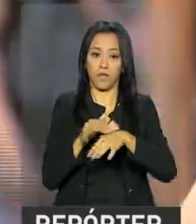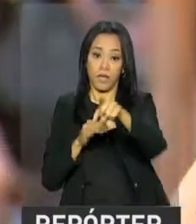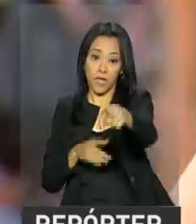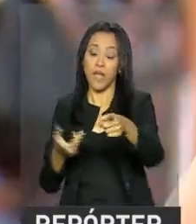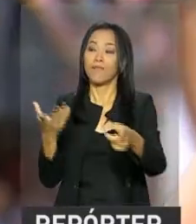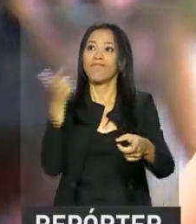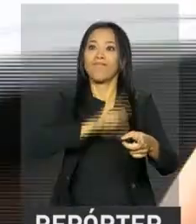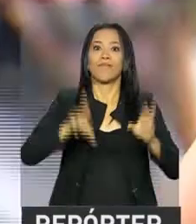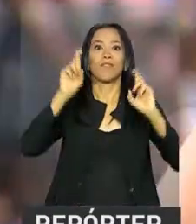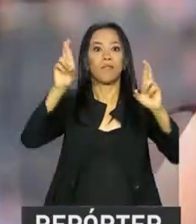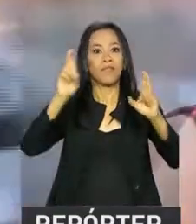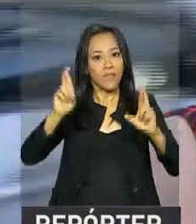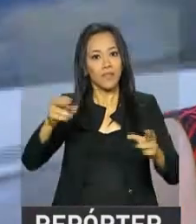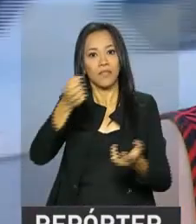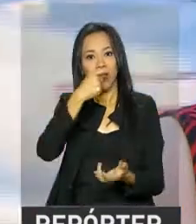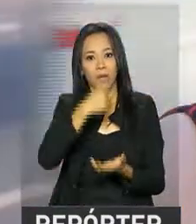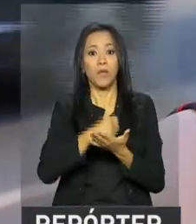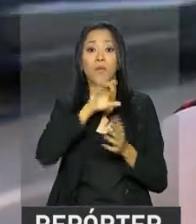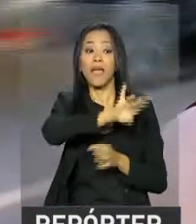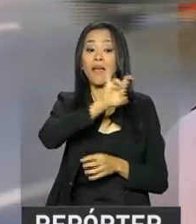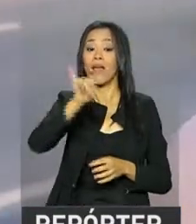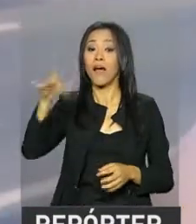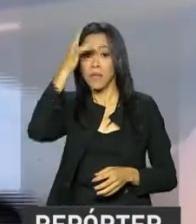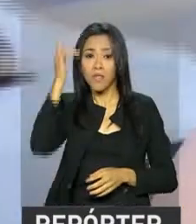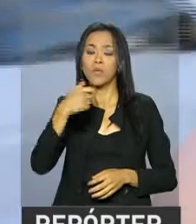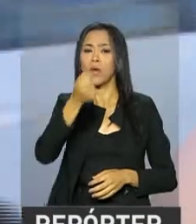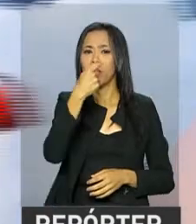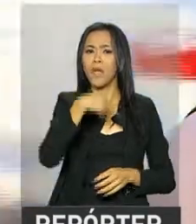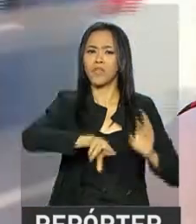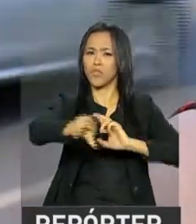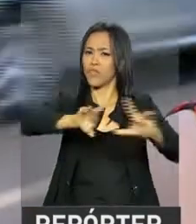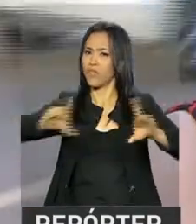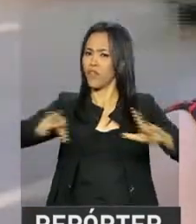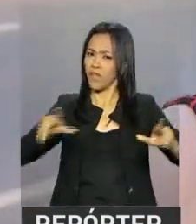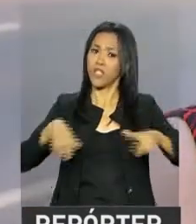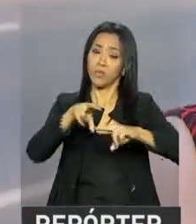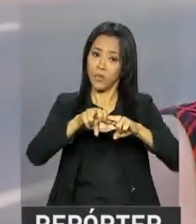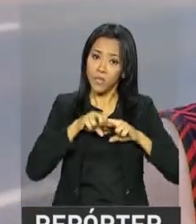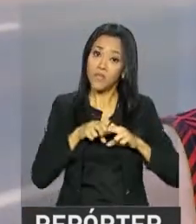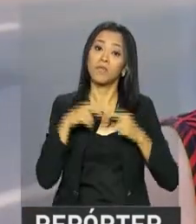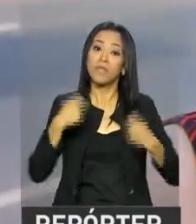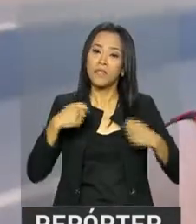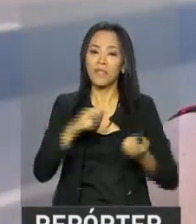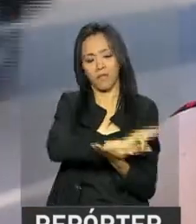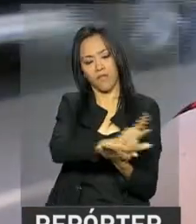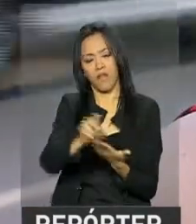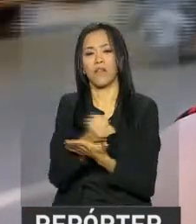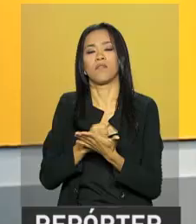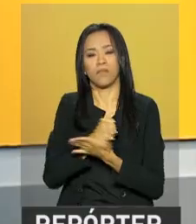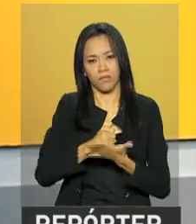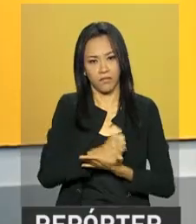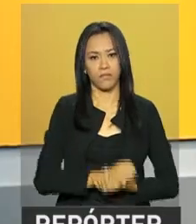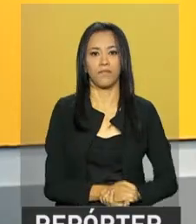esperança na vida da Raíssa. Cada pessoa reage ao medicamento de forma diferente, por isso a variedade é essencial para o nosso tratamento.